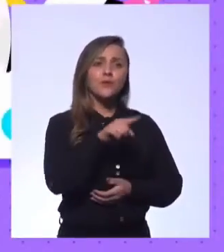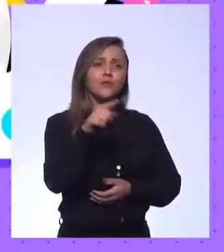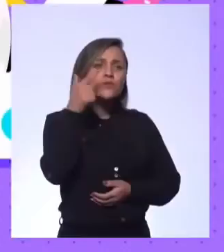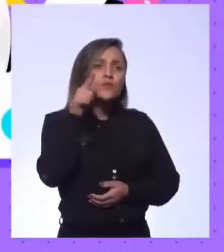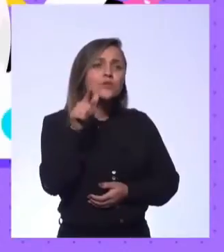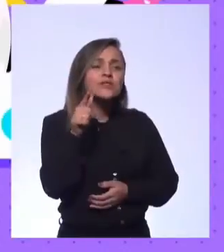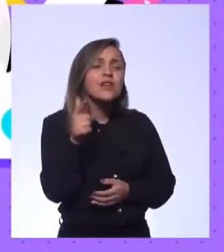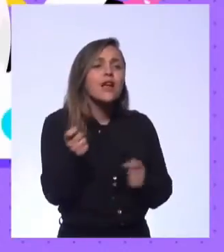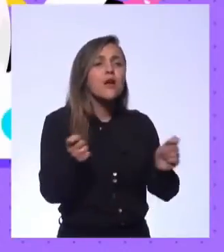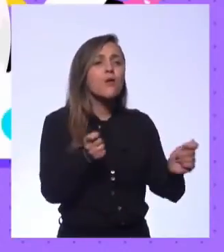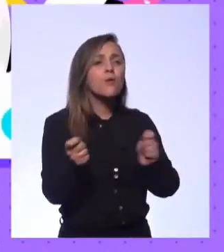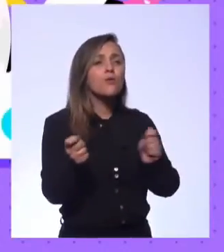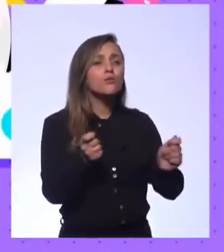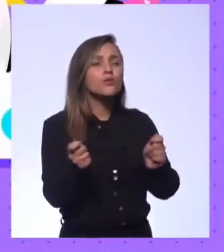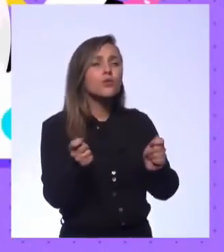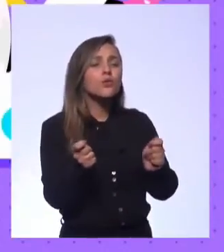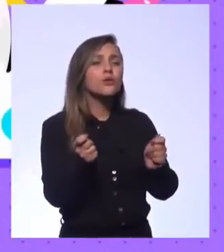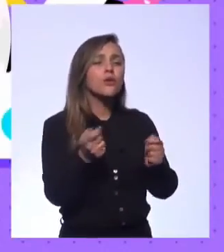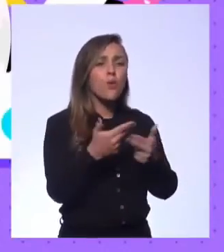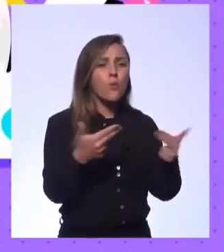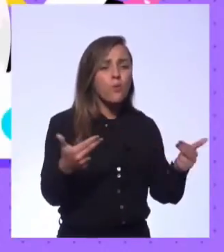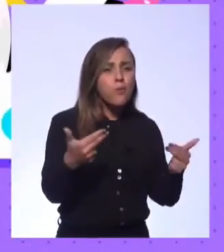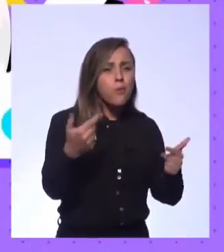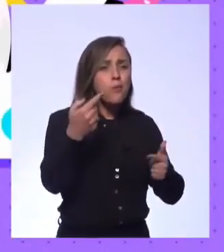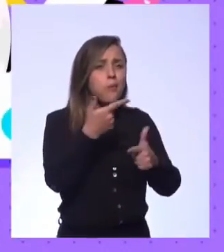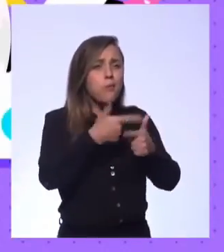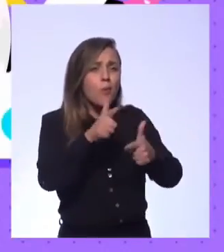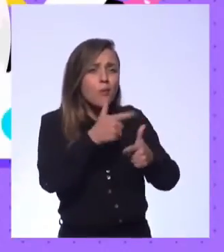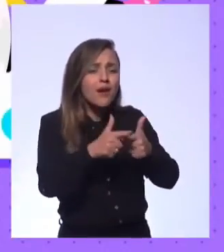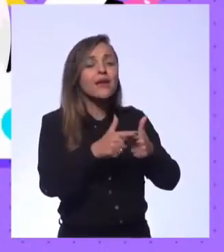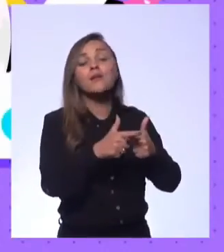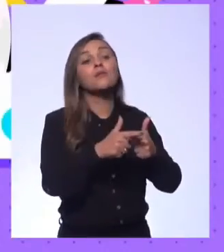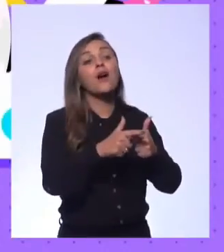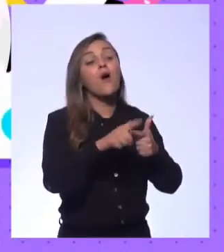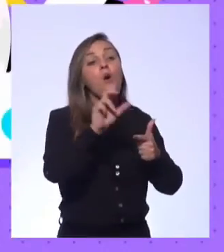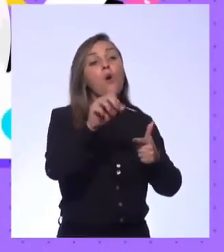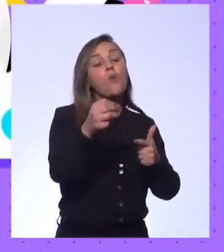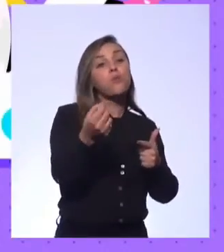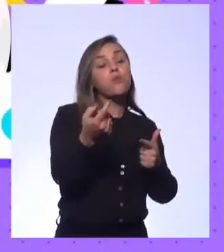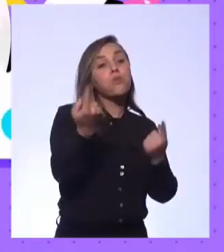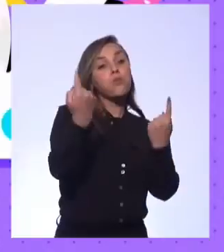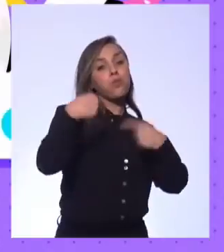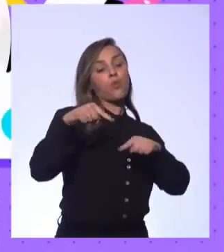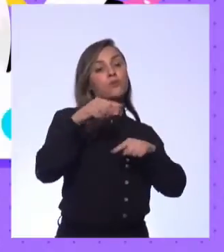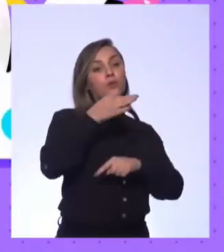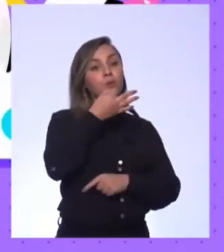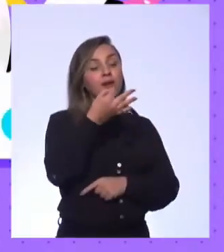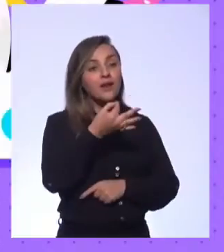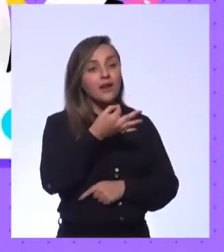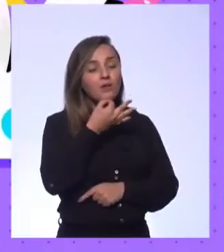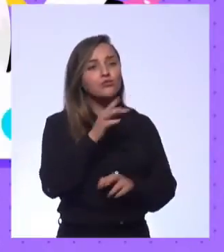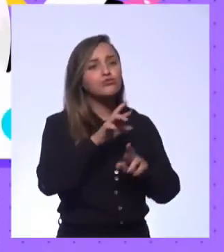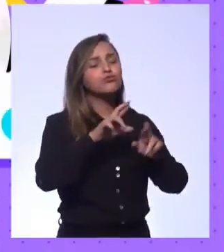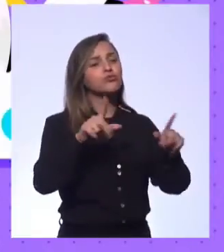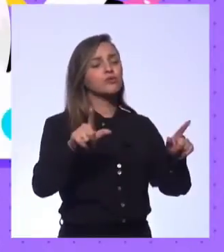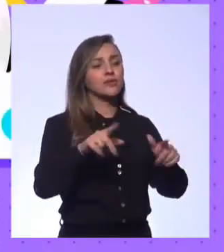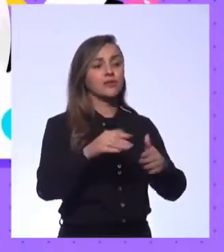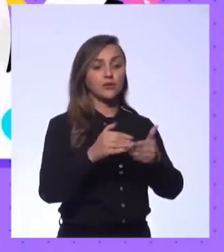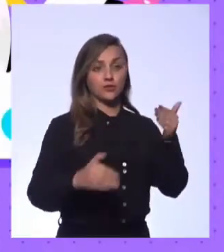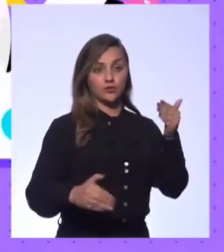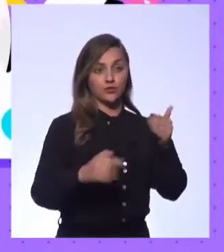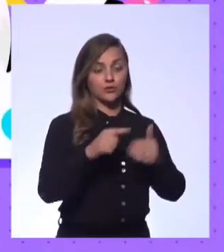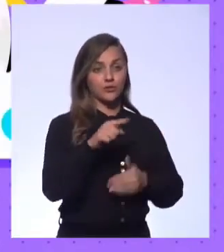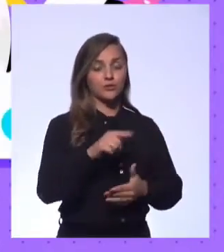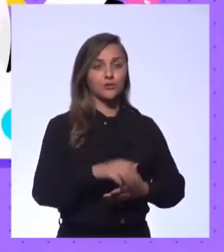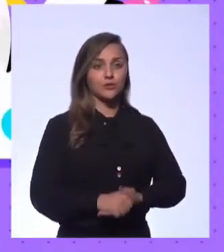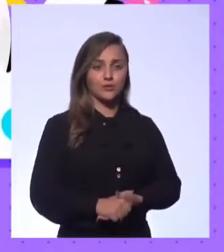manter o controle em situações de conflito e diante de opiniões contrárias à sua? Pergunta boa, vou ler de novo. Consegue manter o controle em